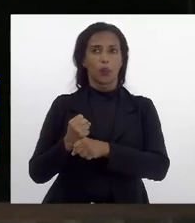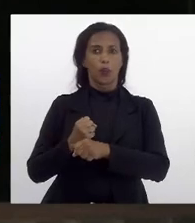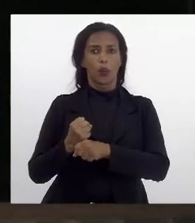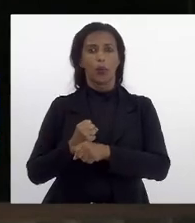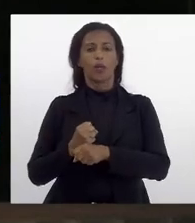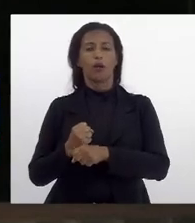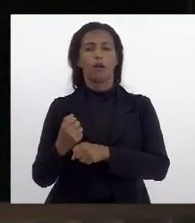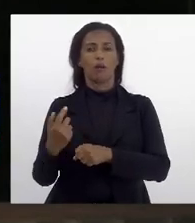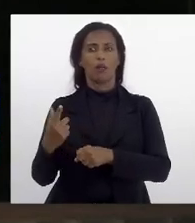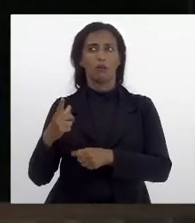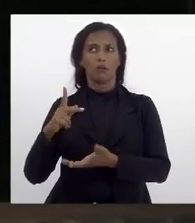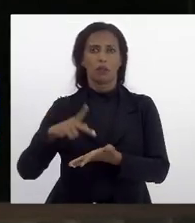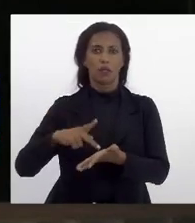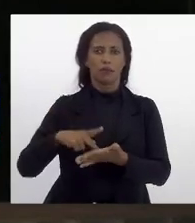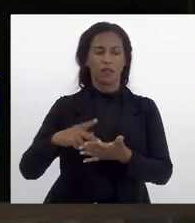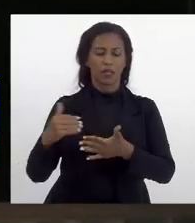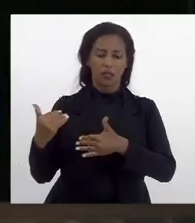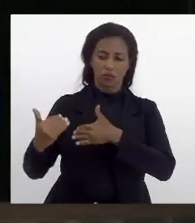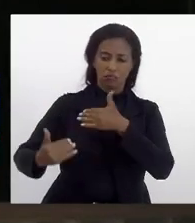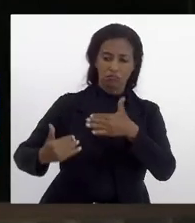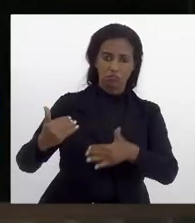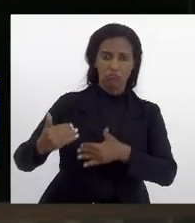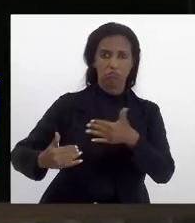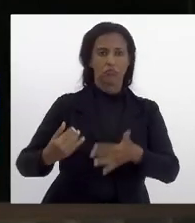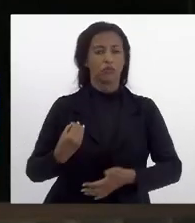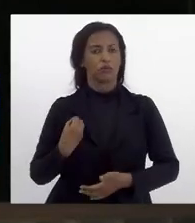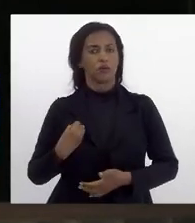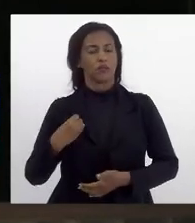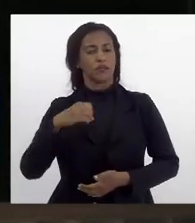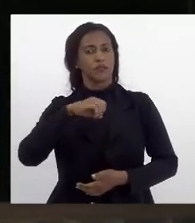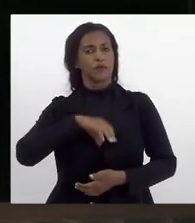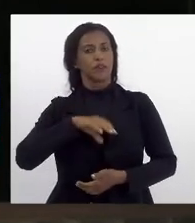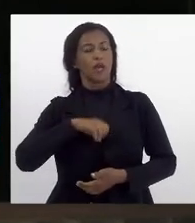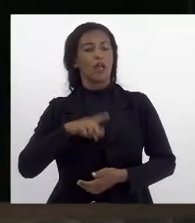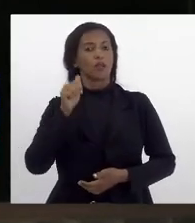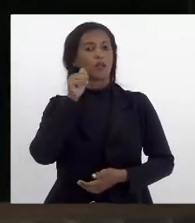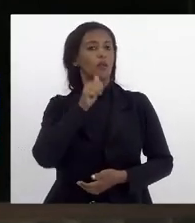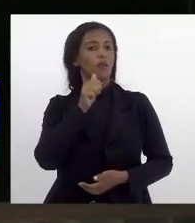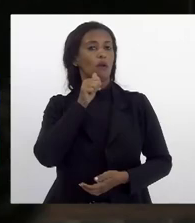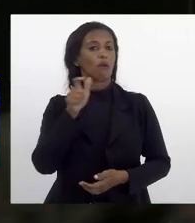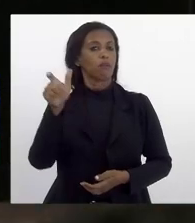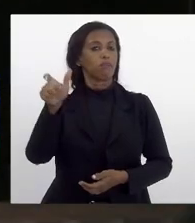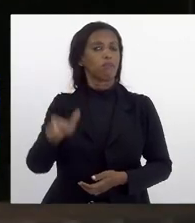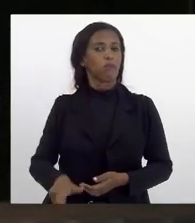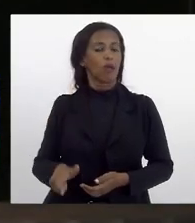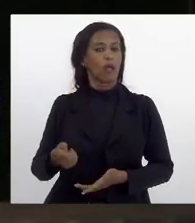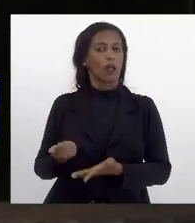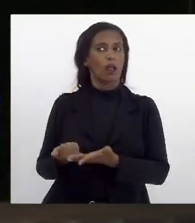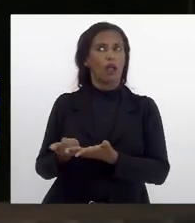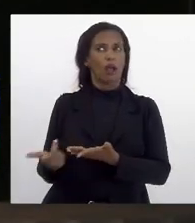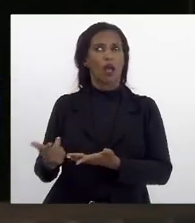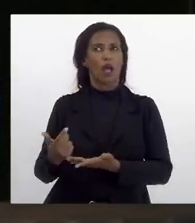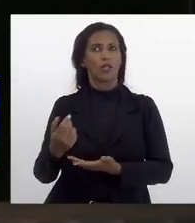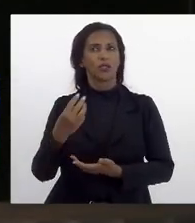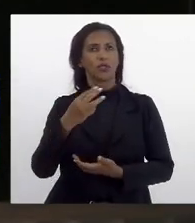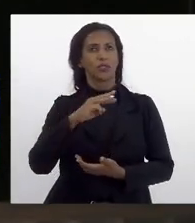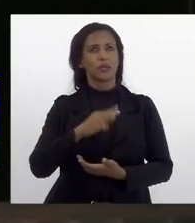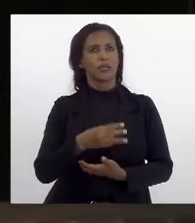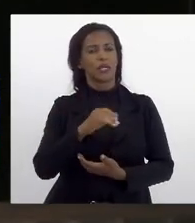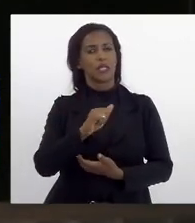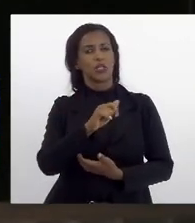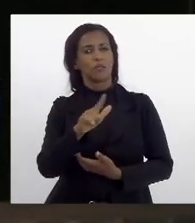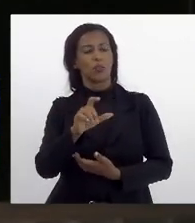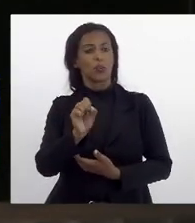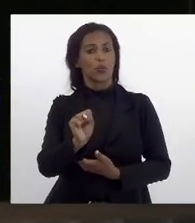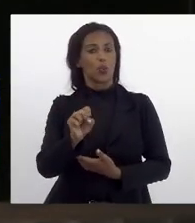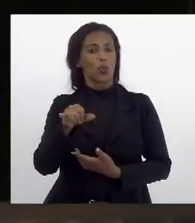na verdade ao longo da vida menstrual de uma mulher ela gaste entre 3 mil e 8 mil